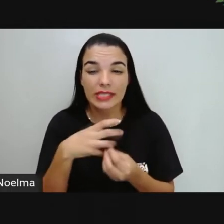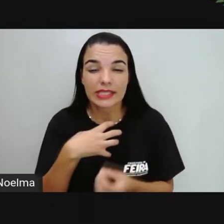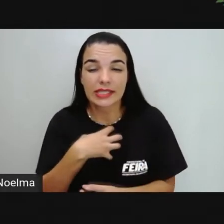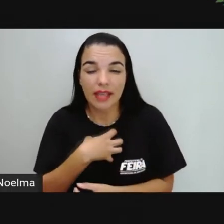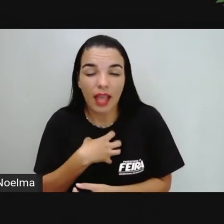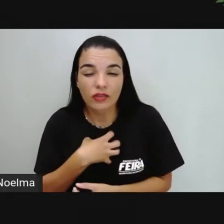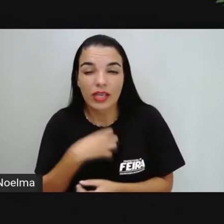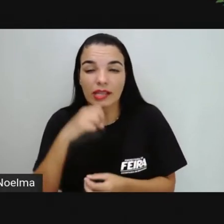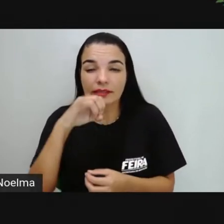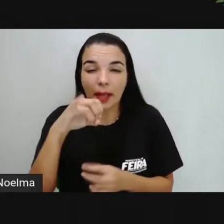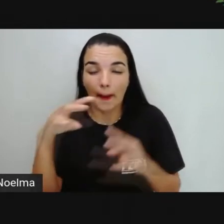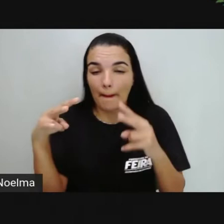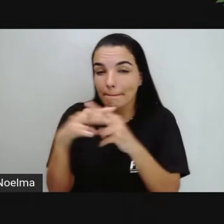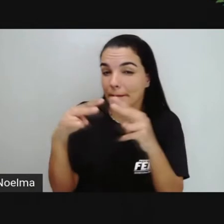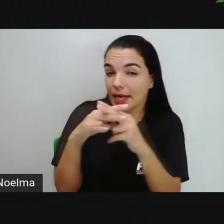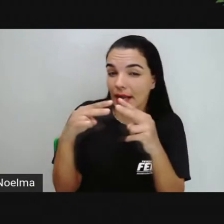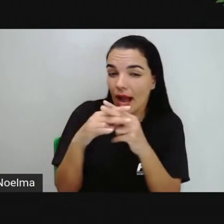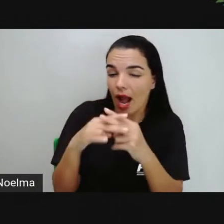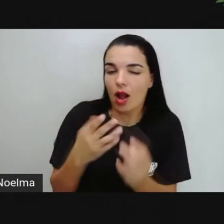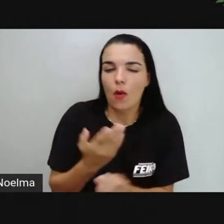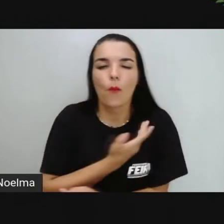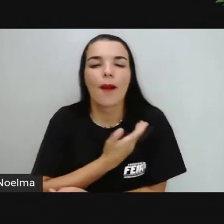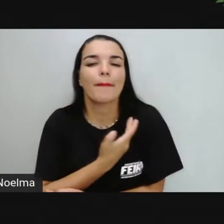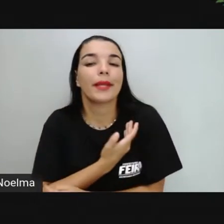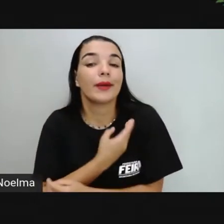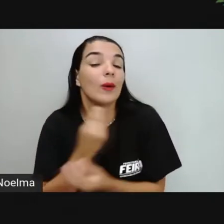brigam com um amigo?